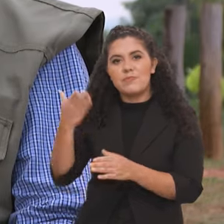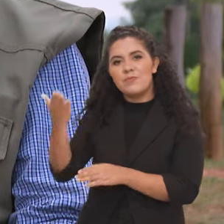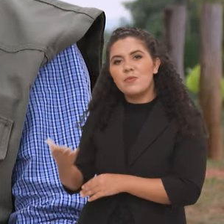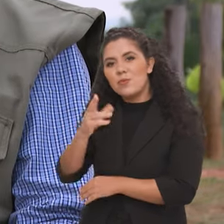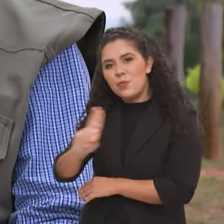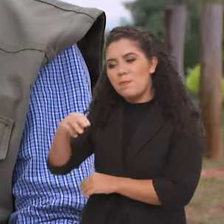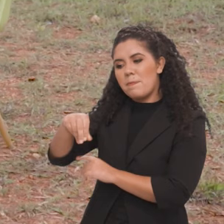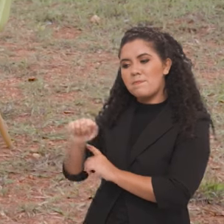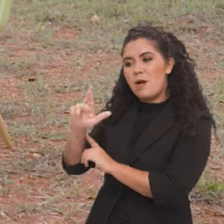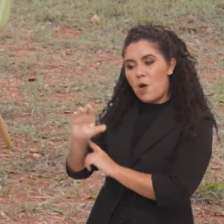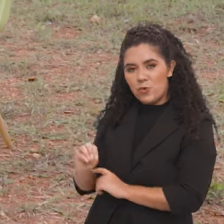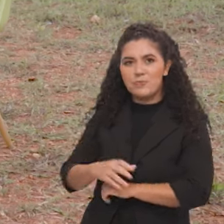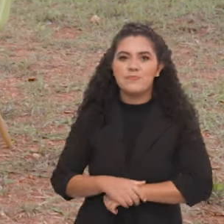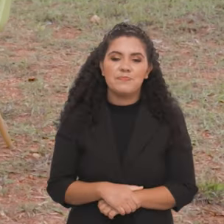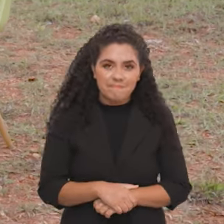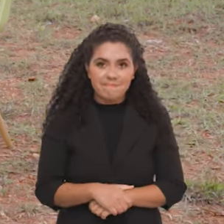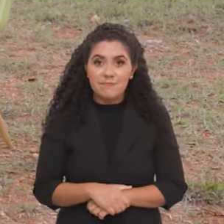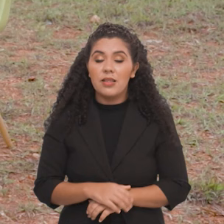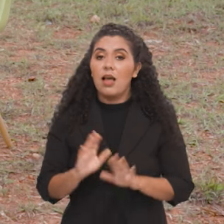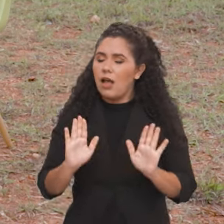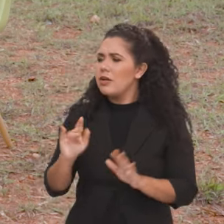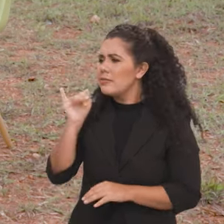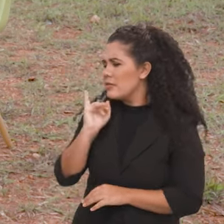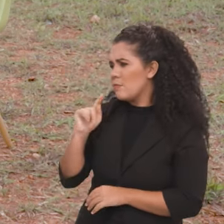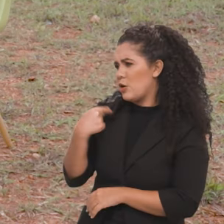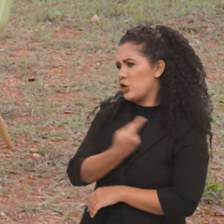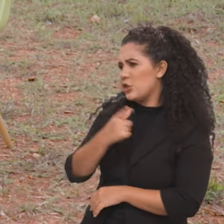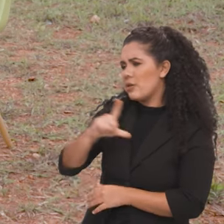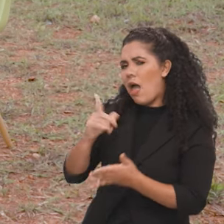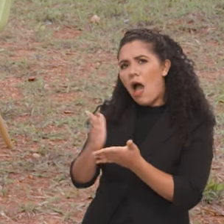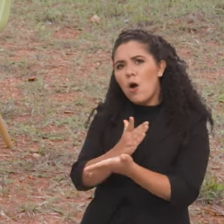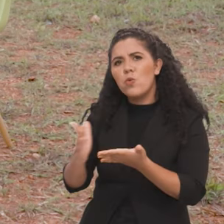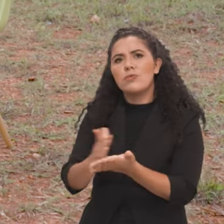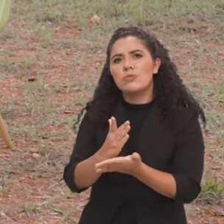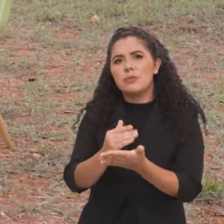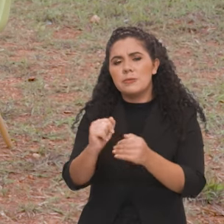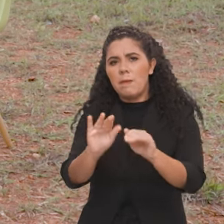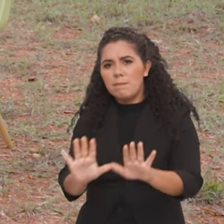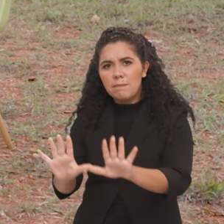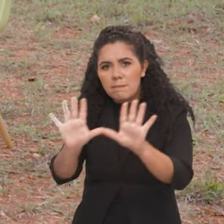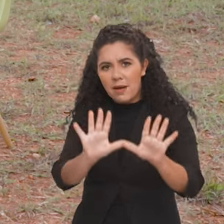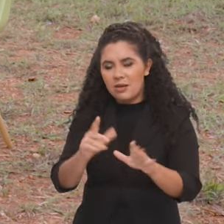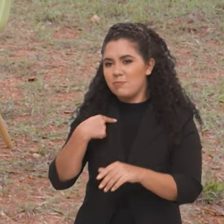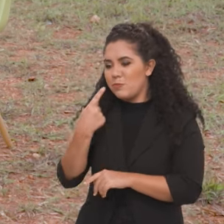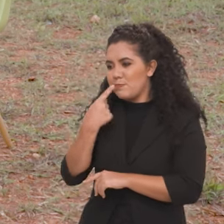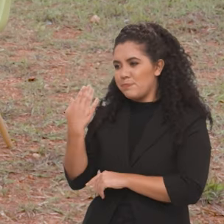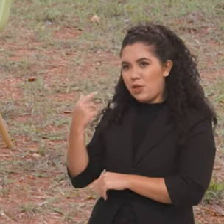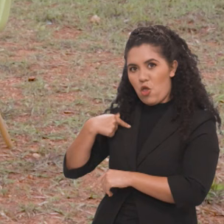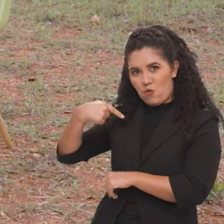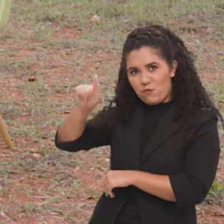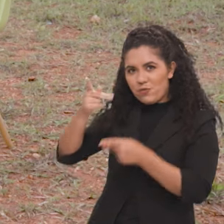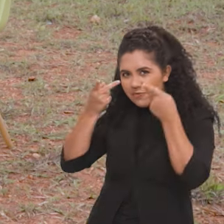Mauro Pires. Bom, presidente, temos exemplos de parques, como, por exemplo, das cataratas. Estive lá recentemente, é